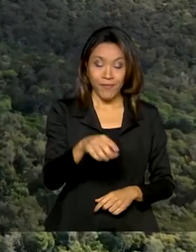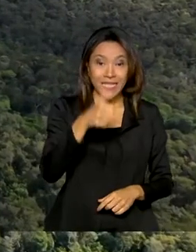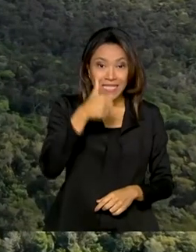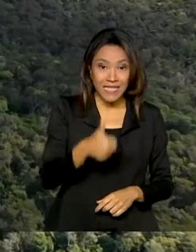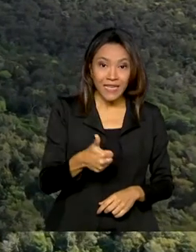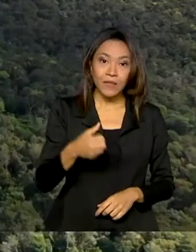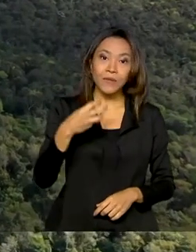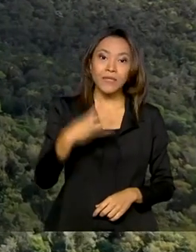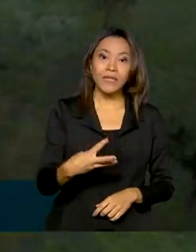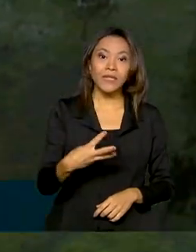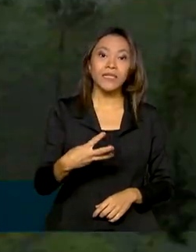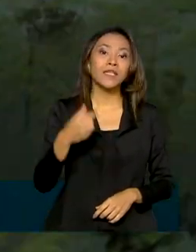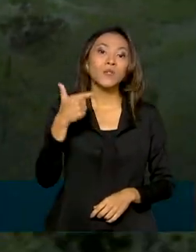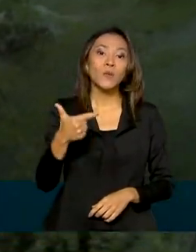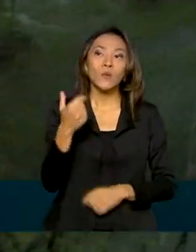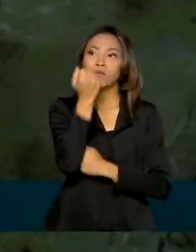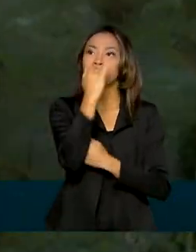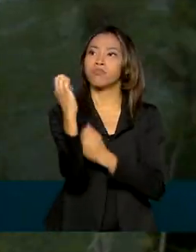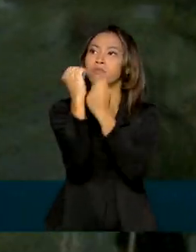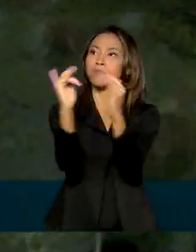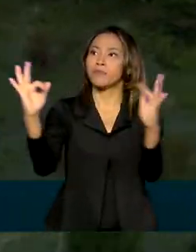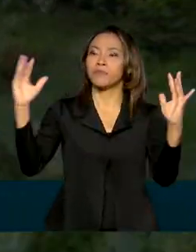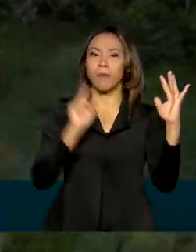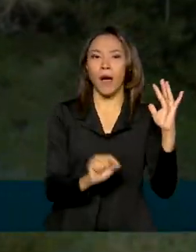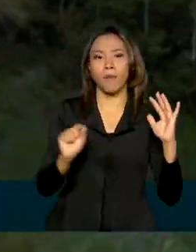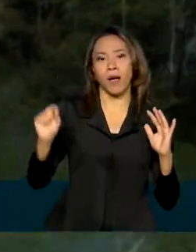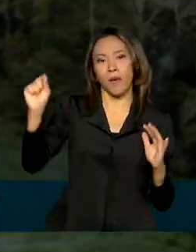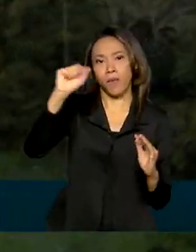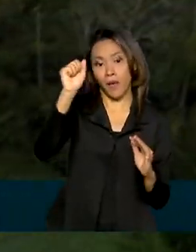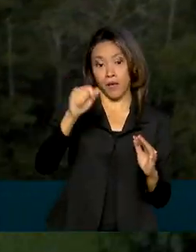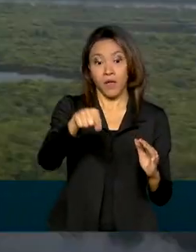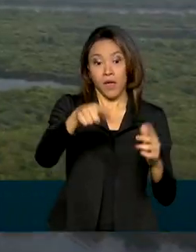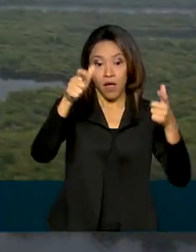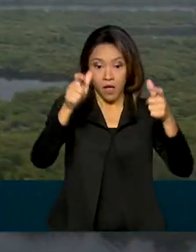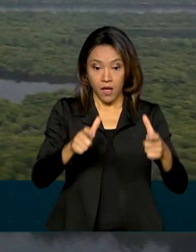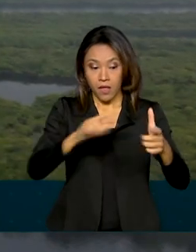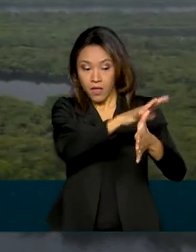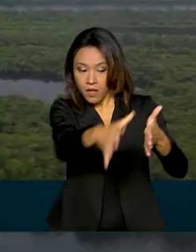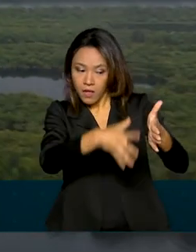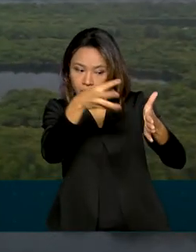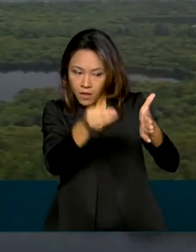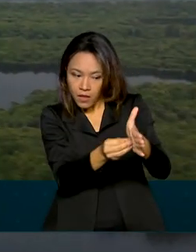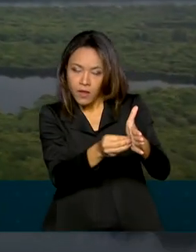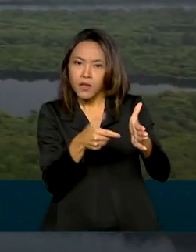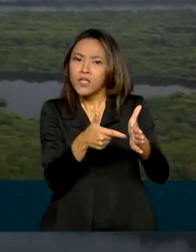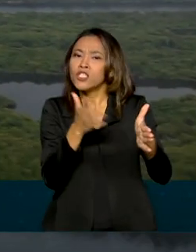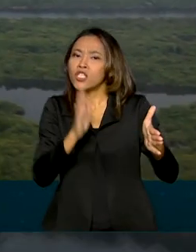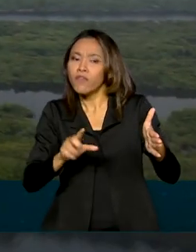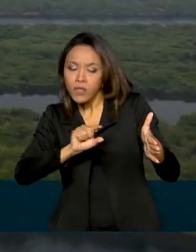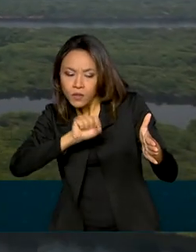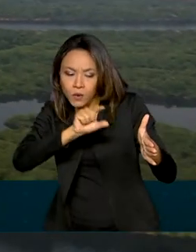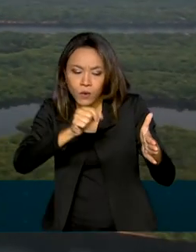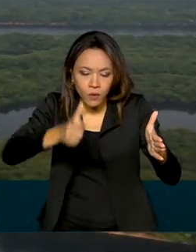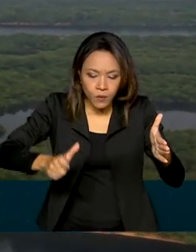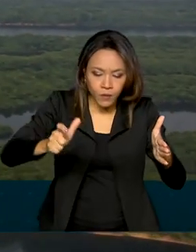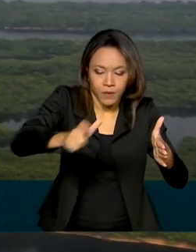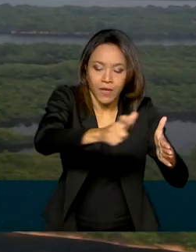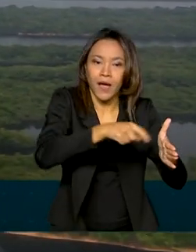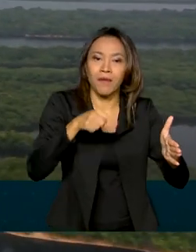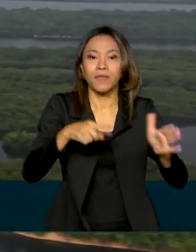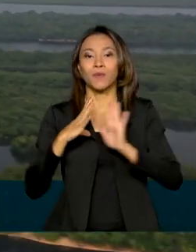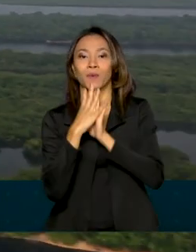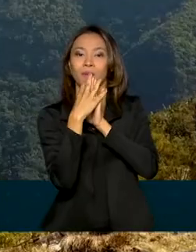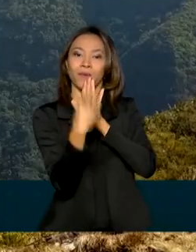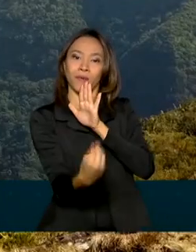132 unidades de conservação federais da região da Amazônia Legal foram selecionadas para a primeira etapa do programa